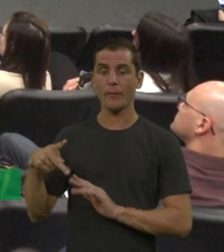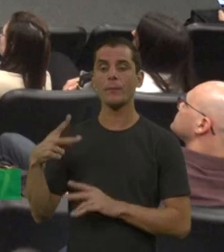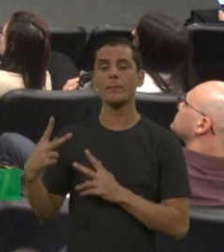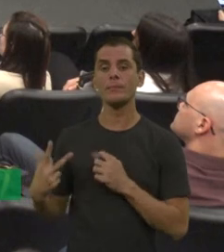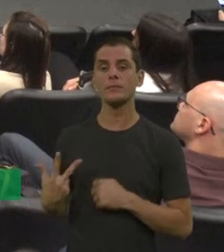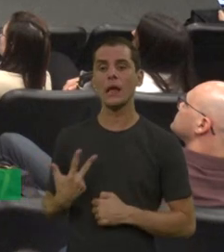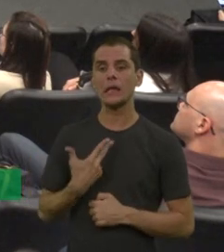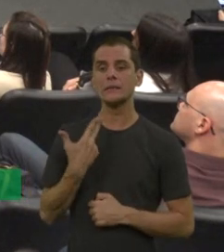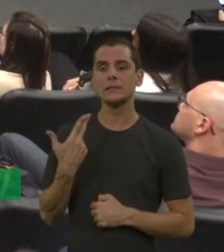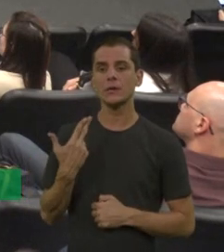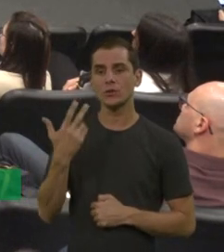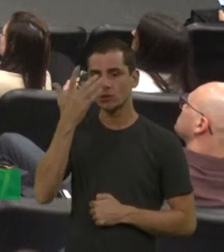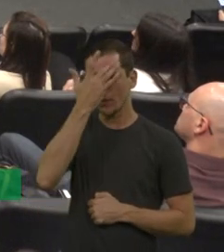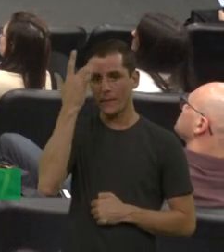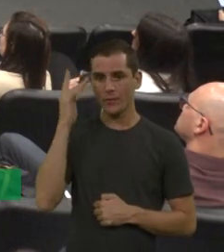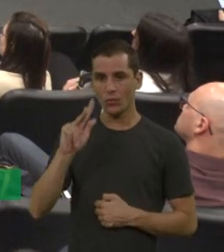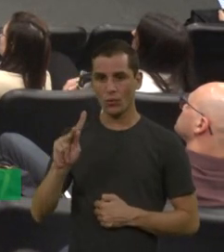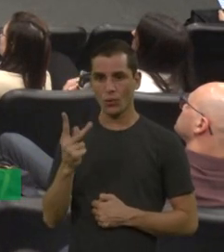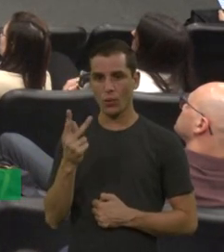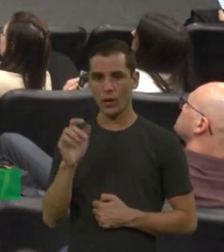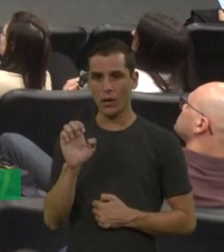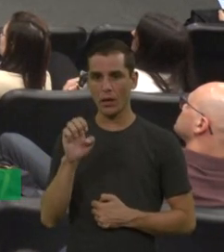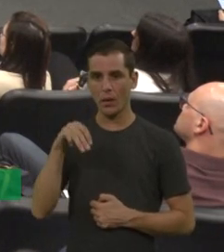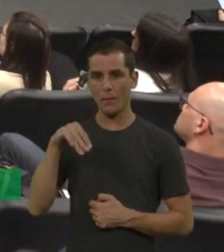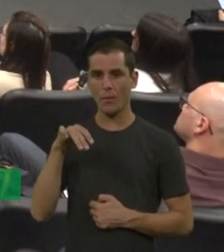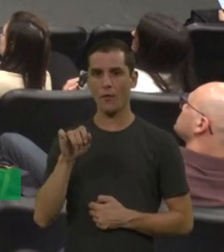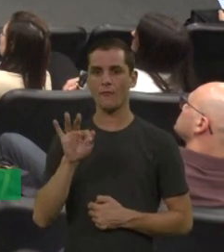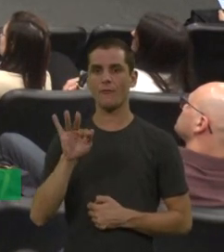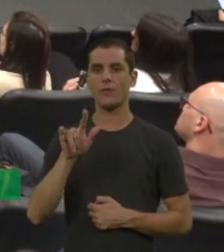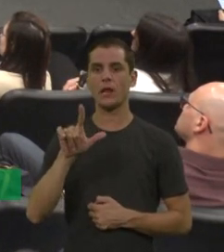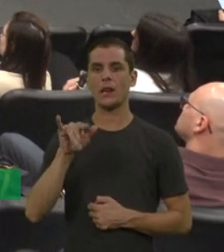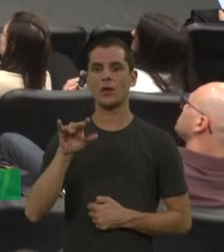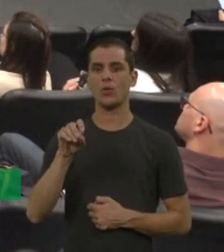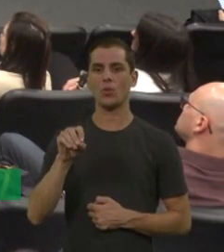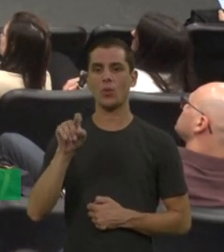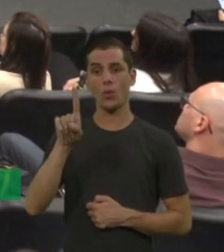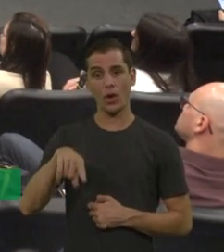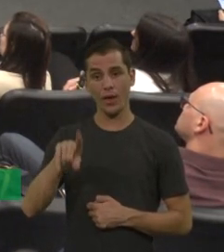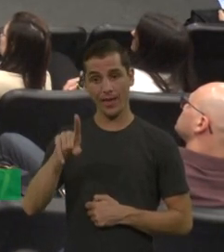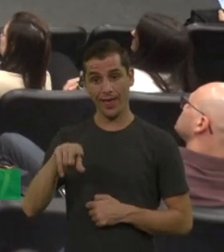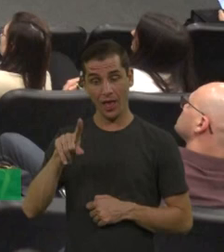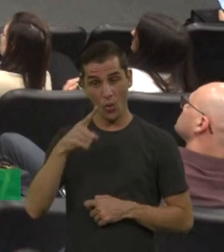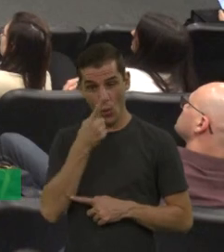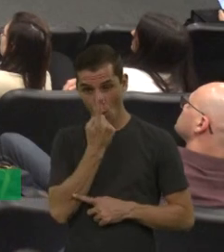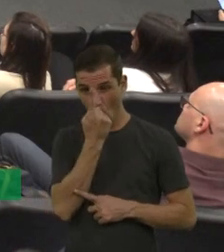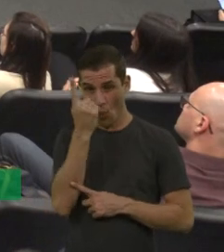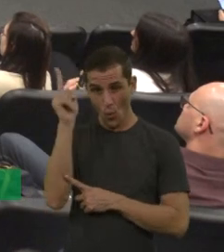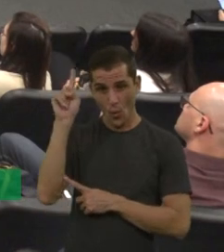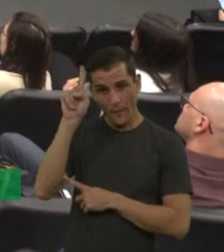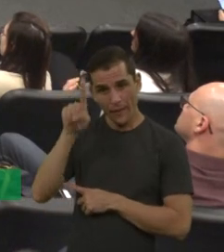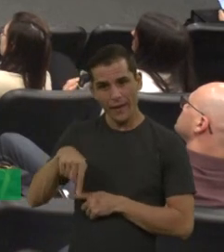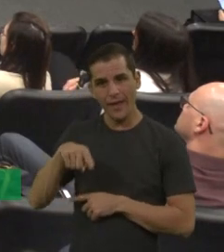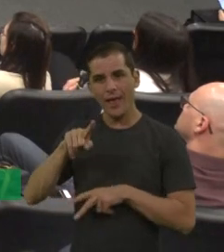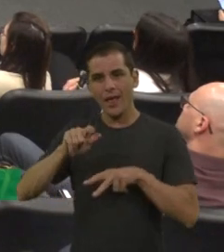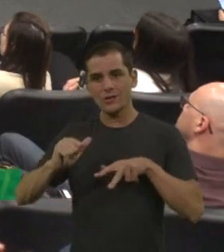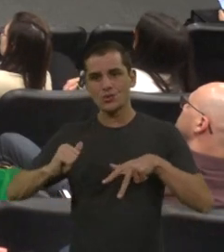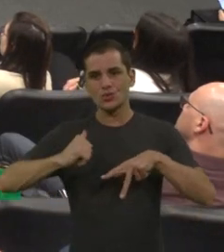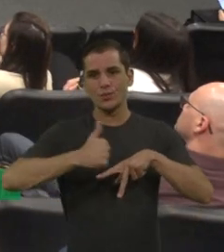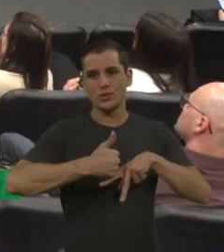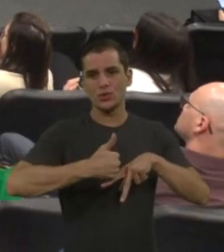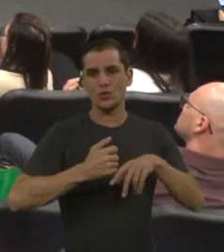último caso é a prótese. Porque tem muita dor, a principal indicação, e a limitação funcional,